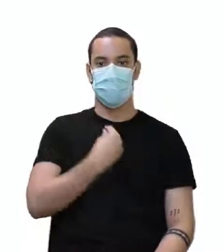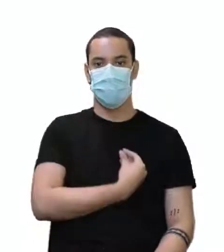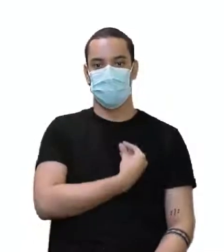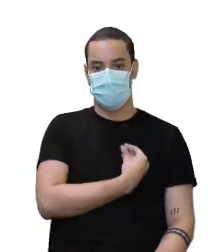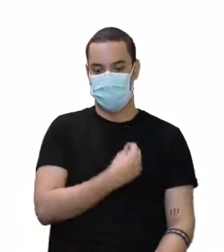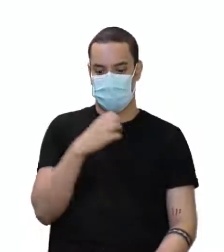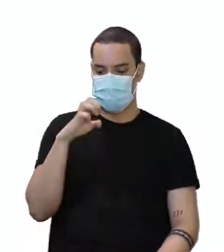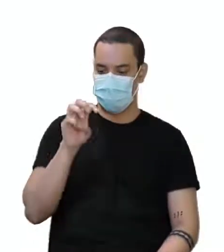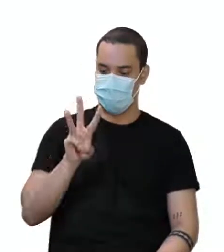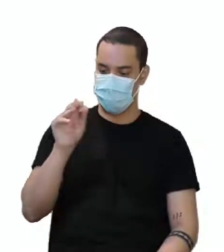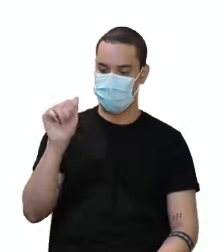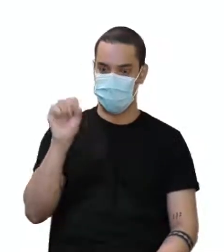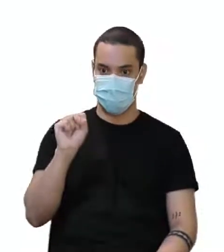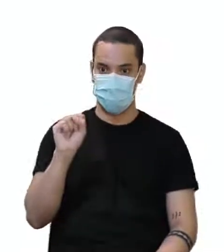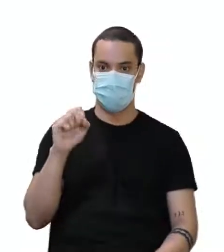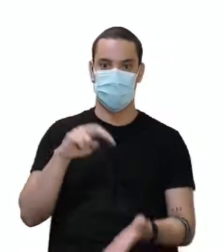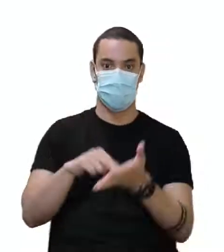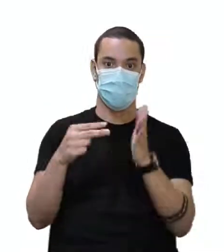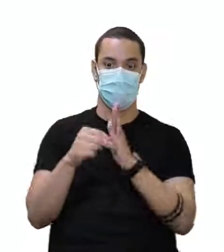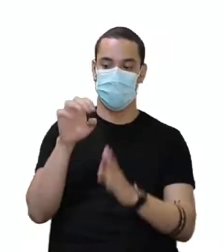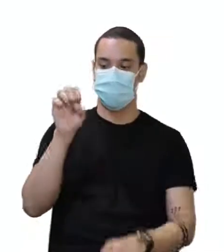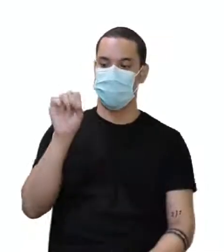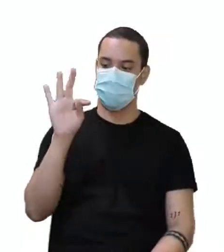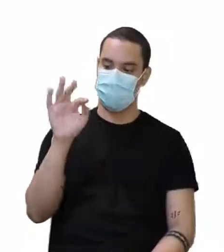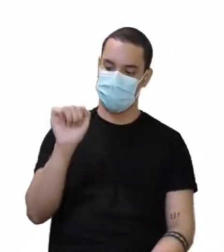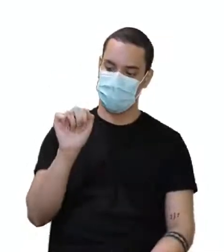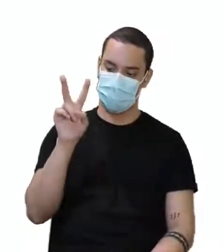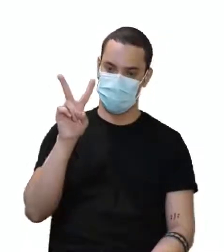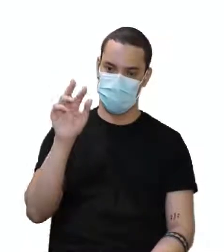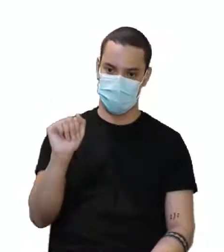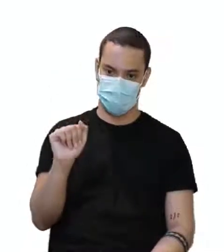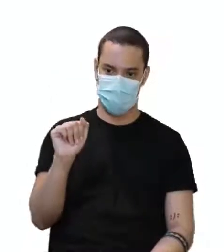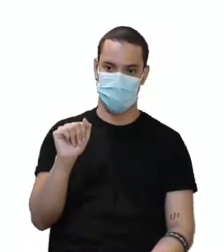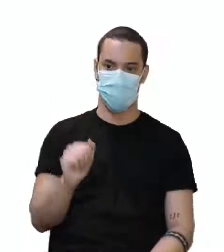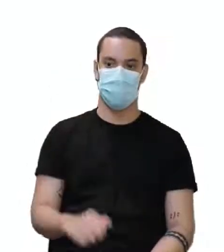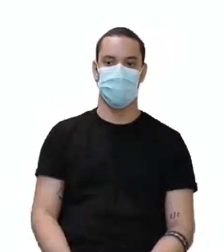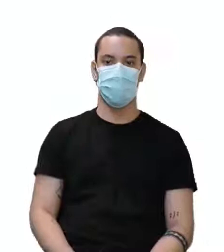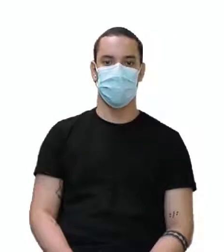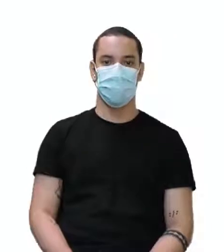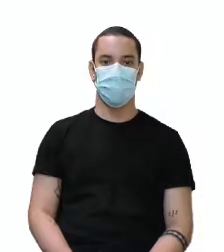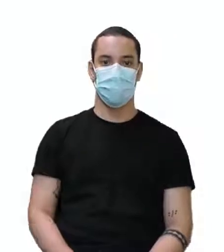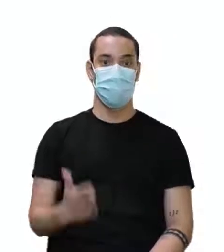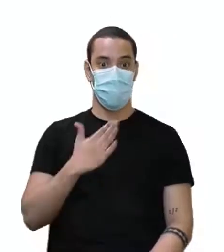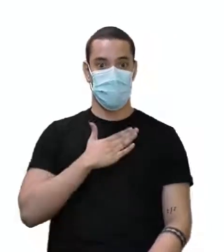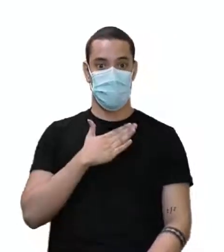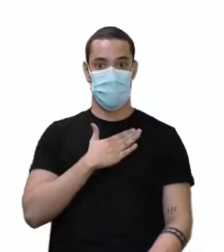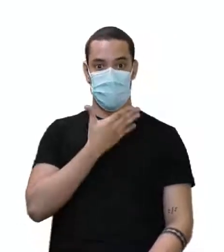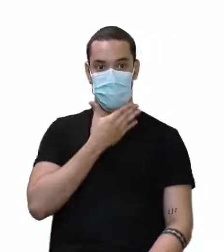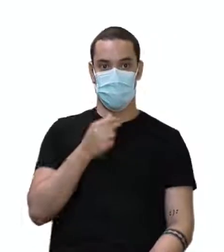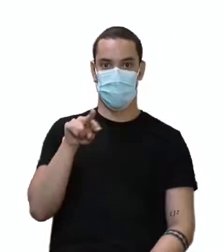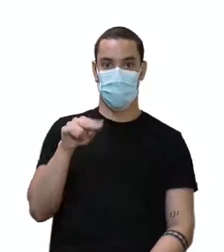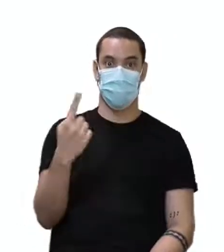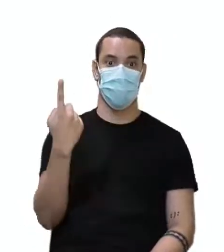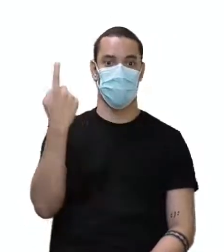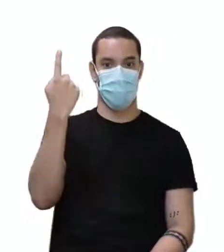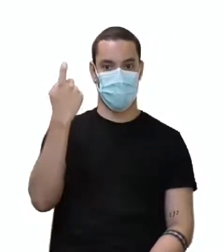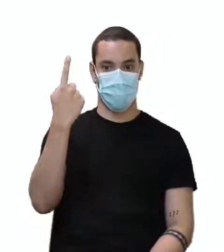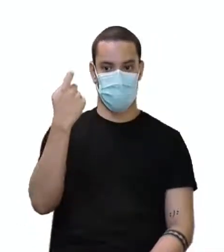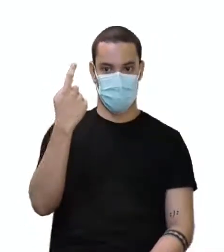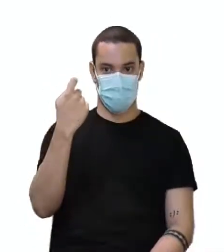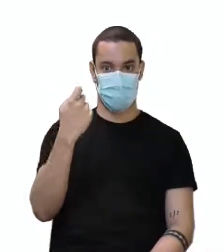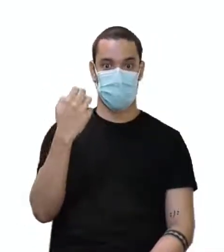Ai que eu já usei was, por quê? Porque é plural. My brother, meu irmão, é só um. Se fosse meus irmãos,